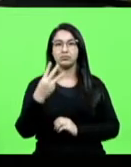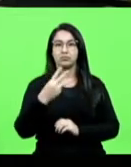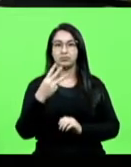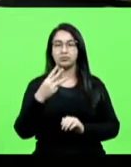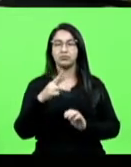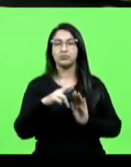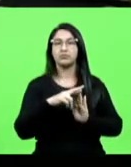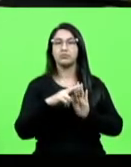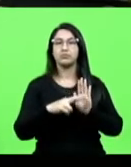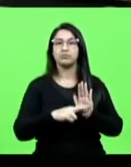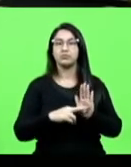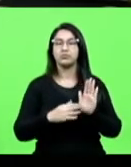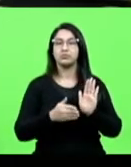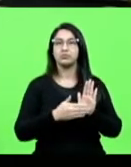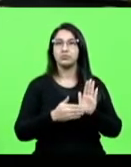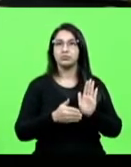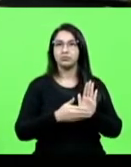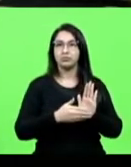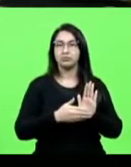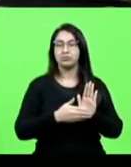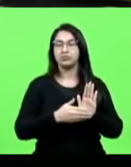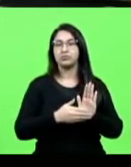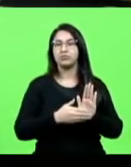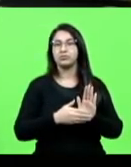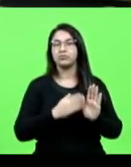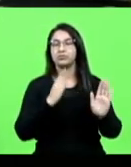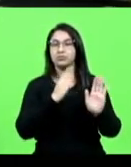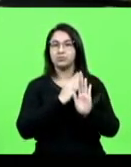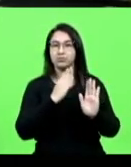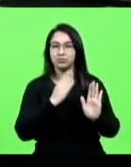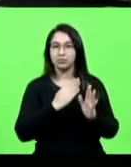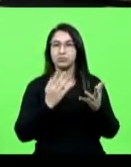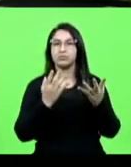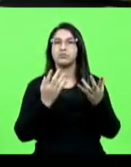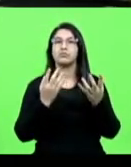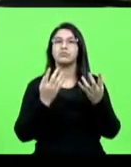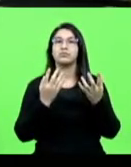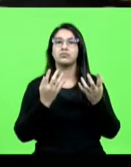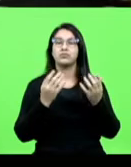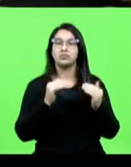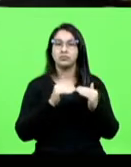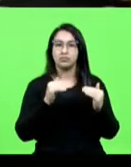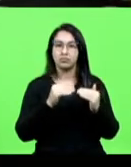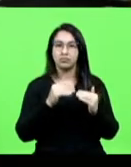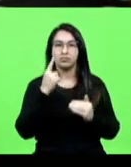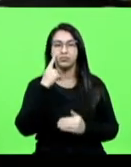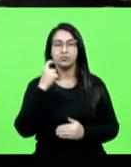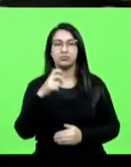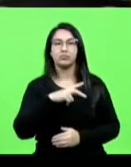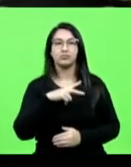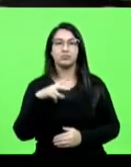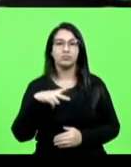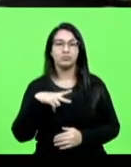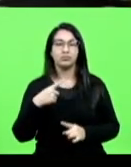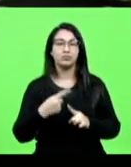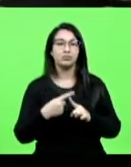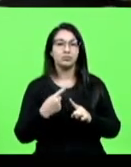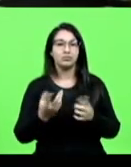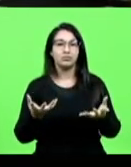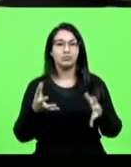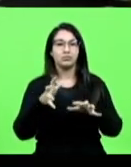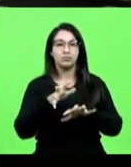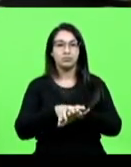proposta em apreciação atende ao interesse público, na medida em que, ao incluir a